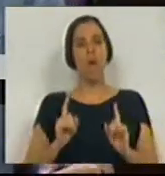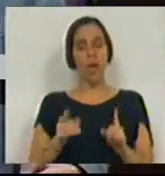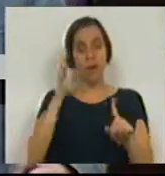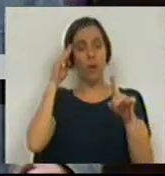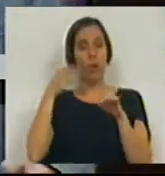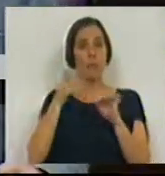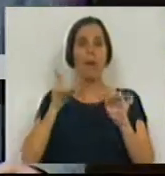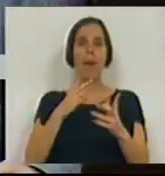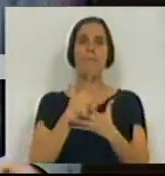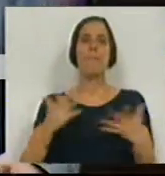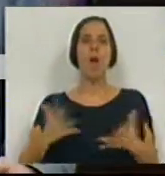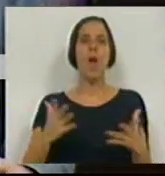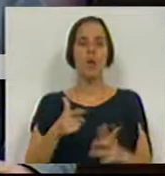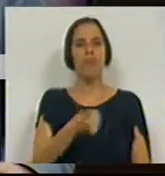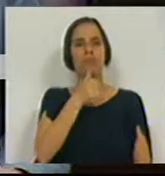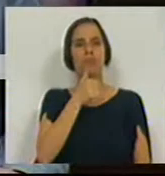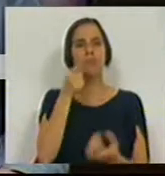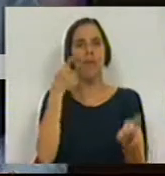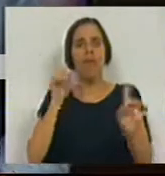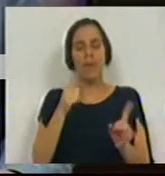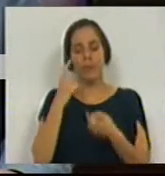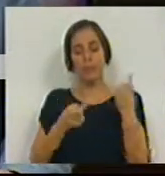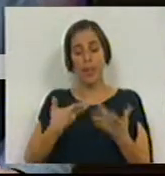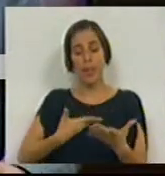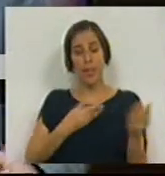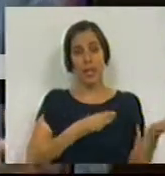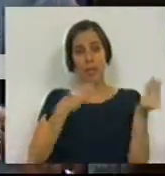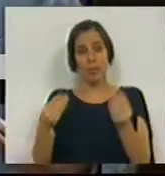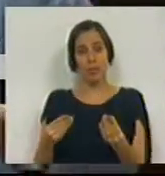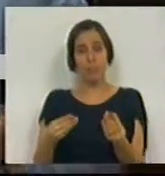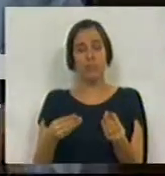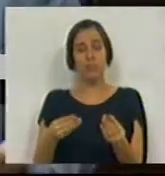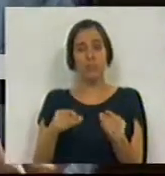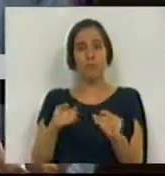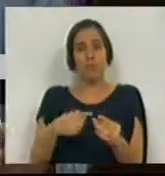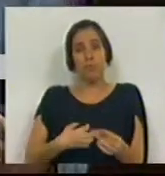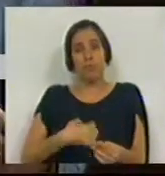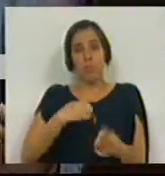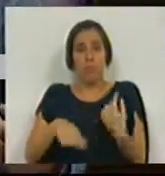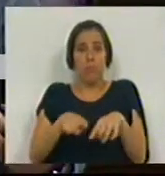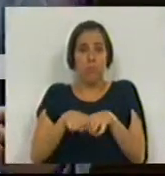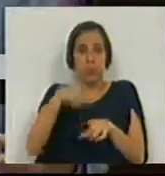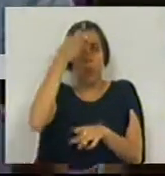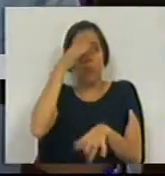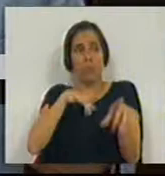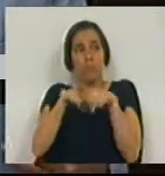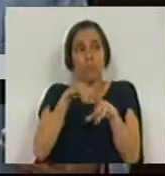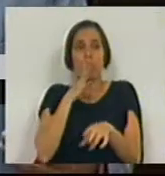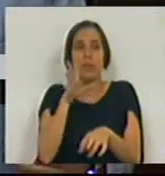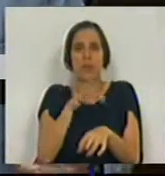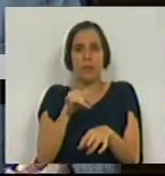concreta. A maioria decidiu rever o decreto que apresentou, tendo, e esta é uma interpretação política, até uma